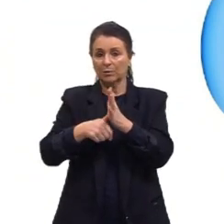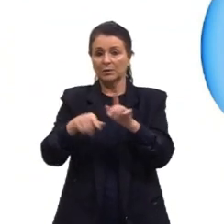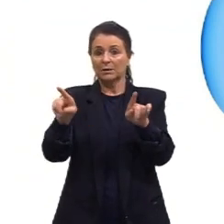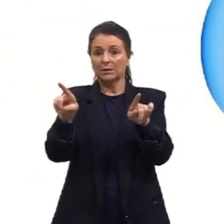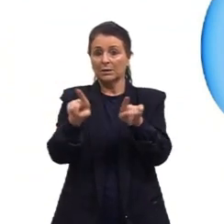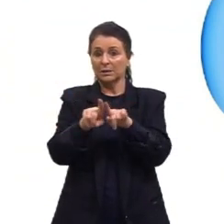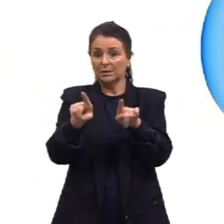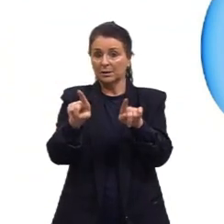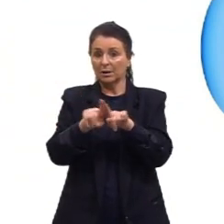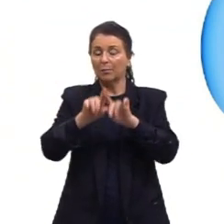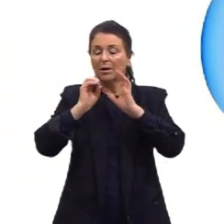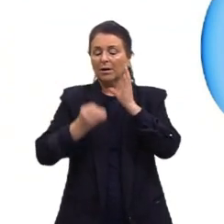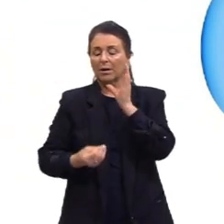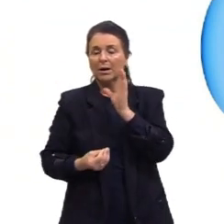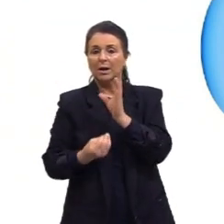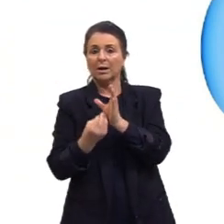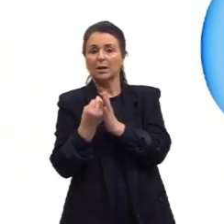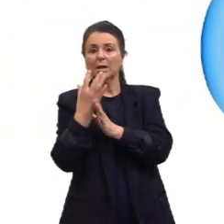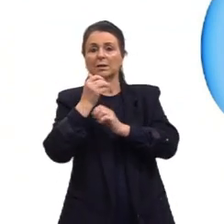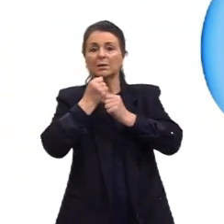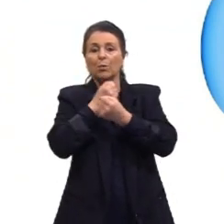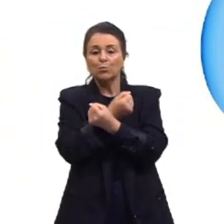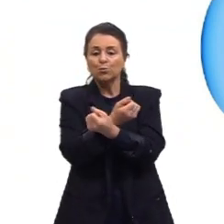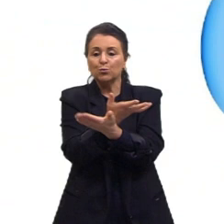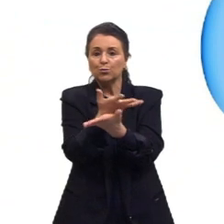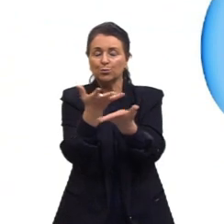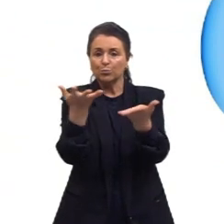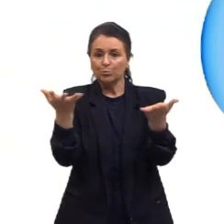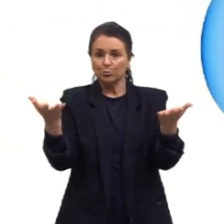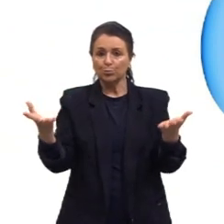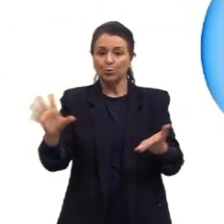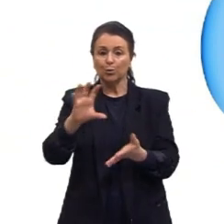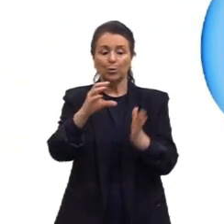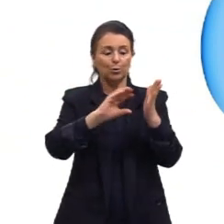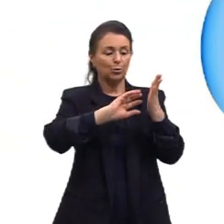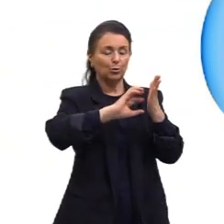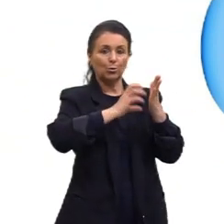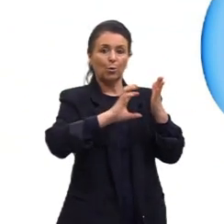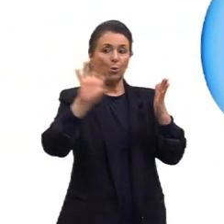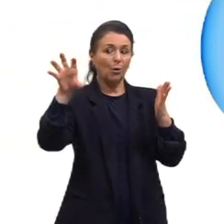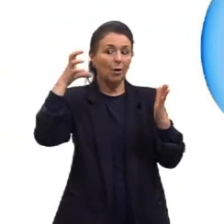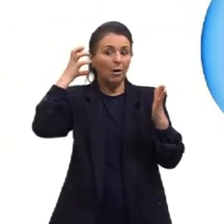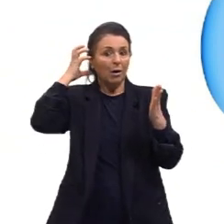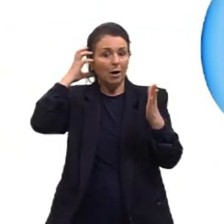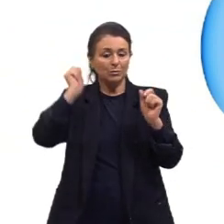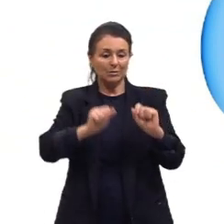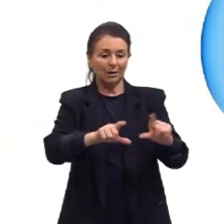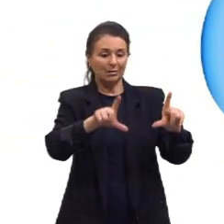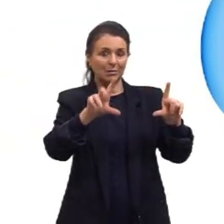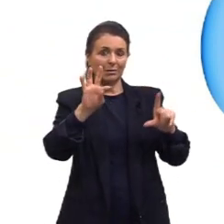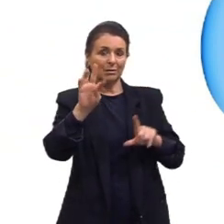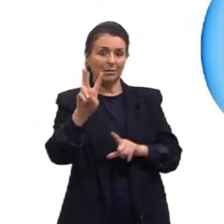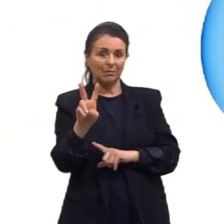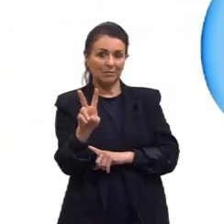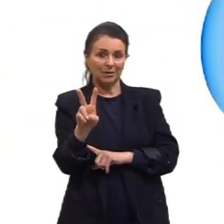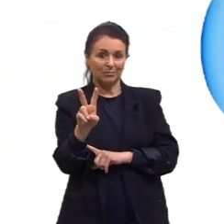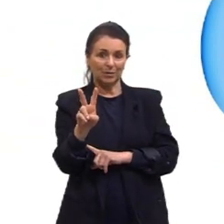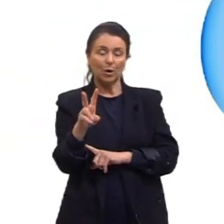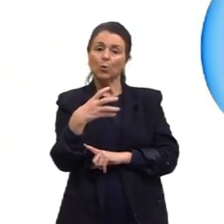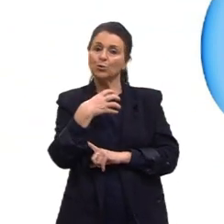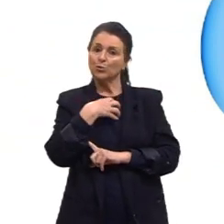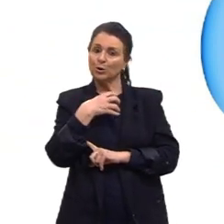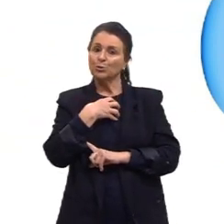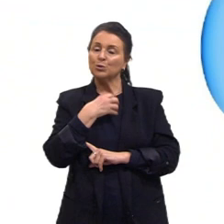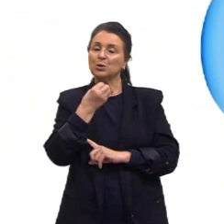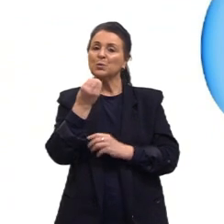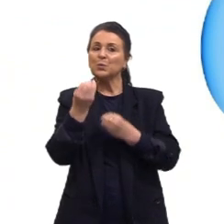invenção e disseminação, tanto do rádio quanto da televisão, como maneiras de se contar